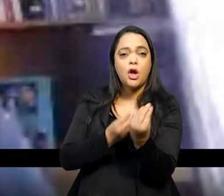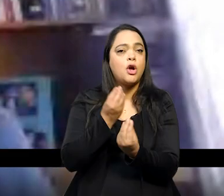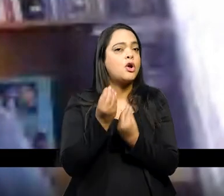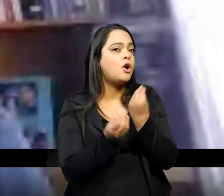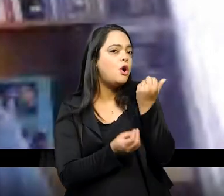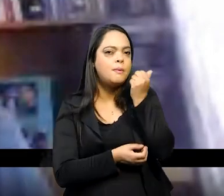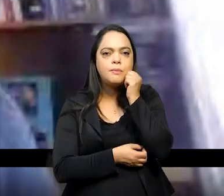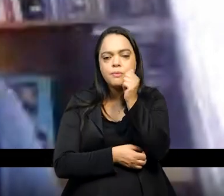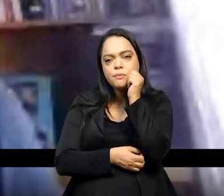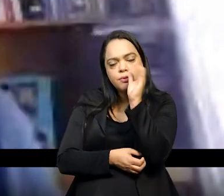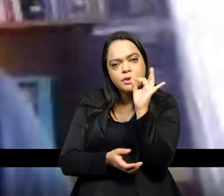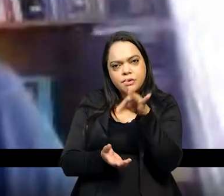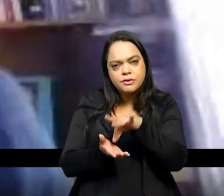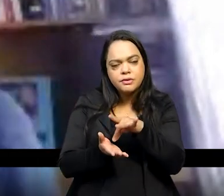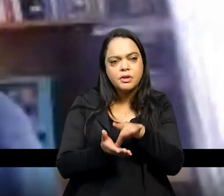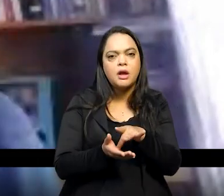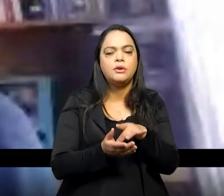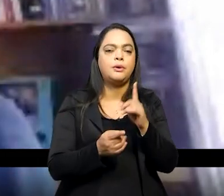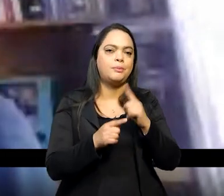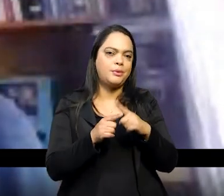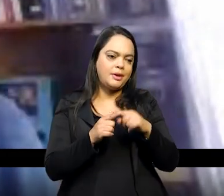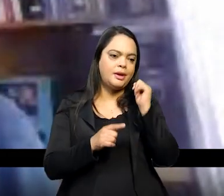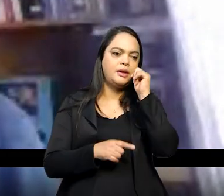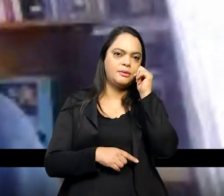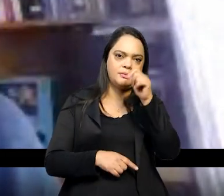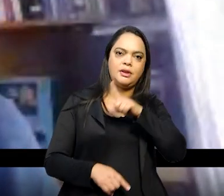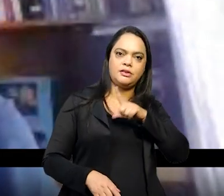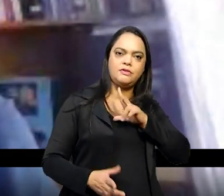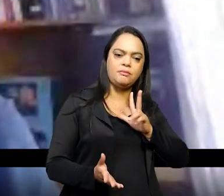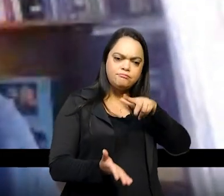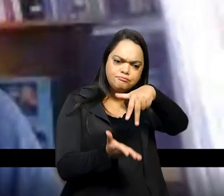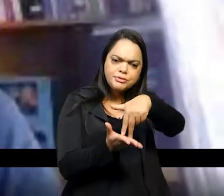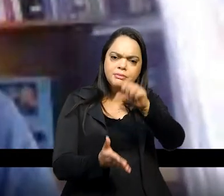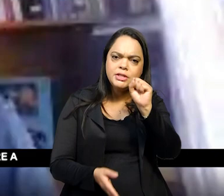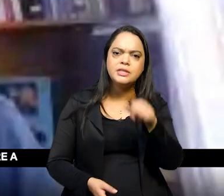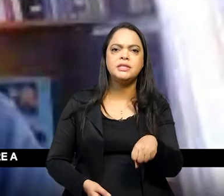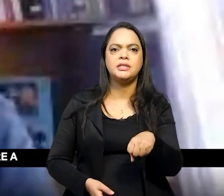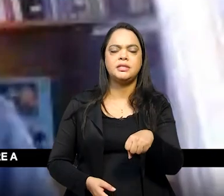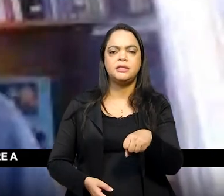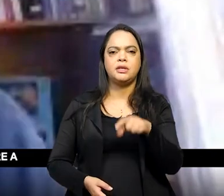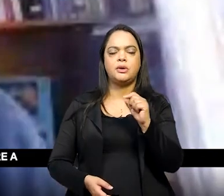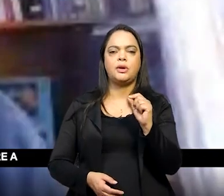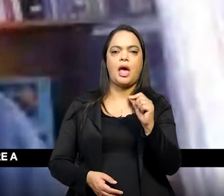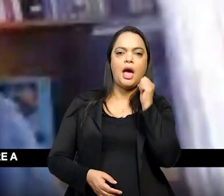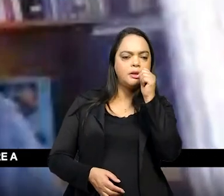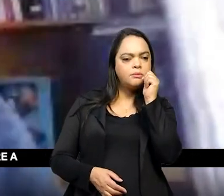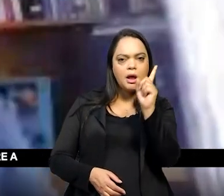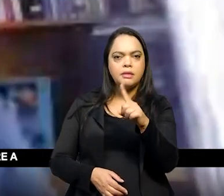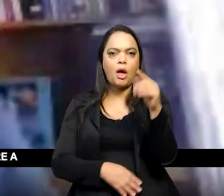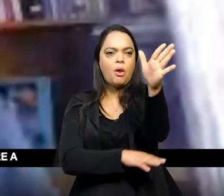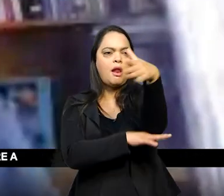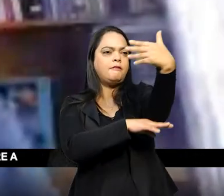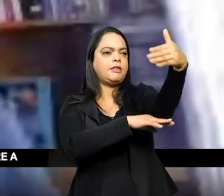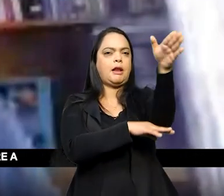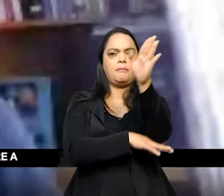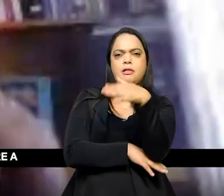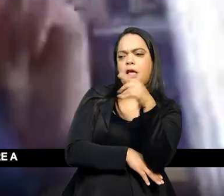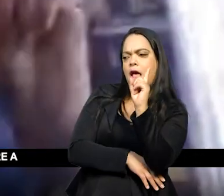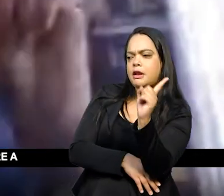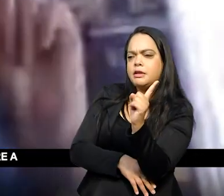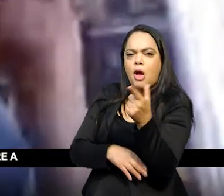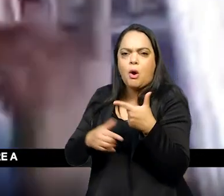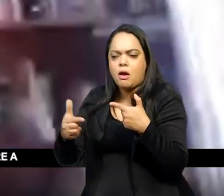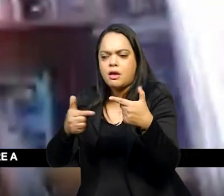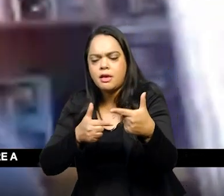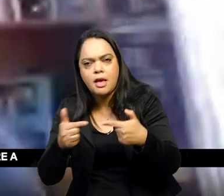mulheres efetivamente elas foram protagonistas não diríamos assim de levantar a bandeira pegar a lança como a Maria Quitéria ou